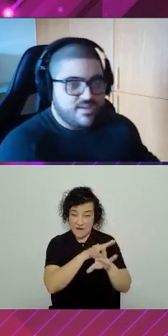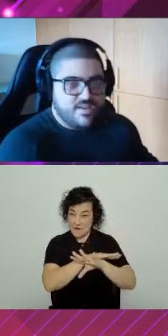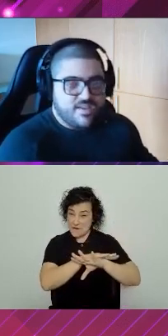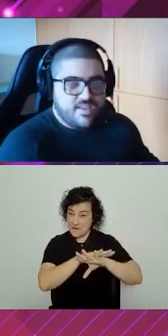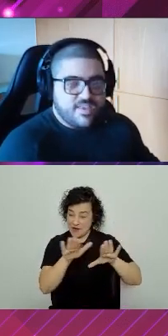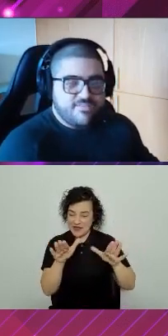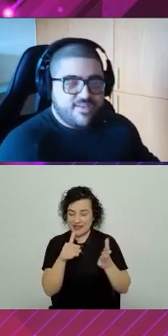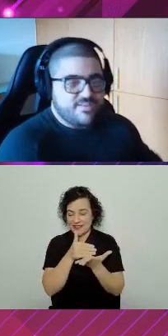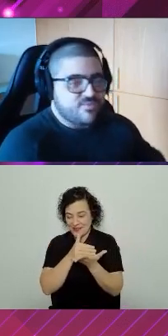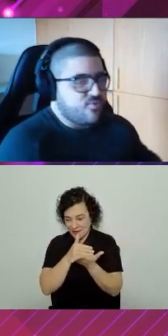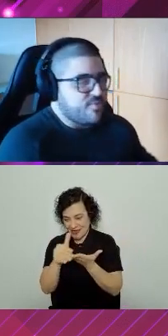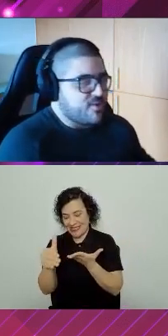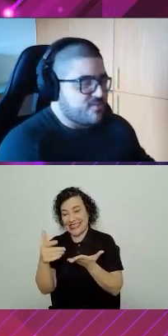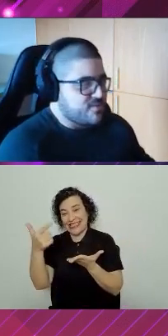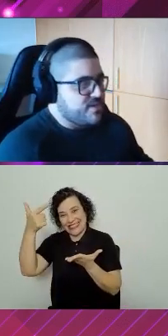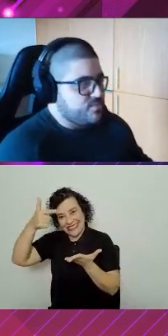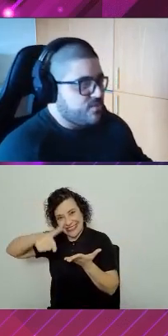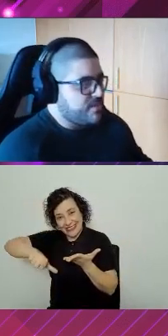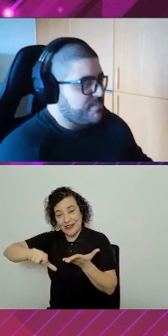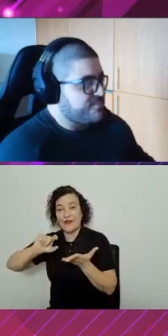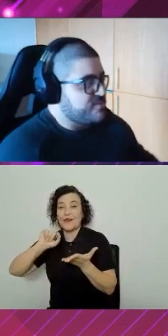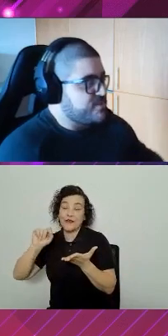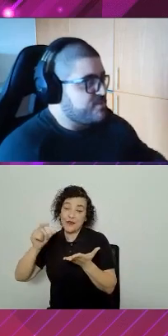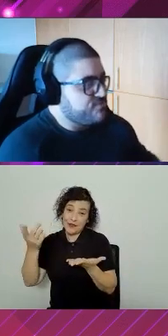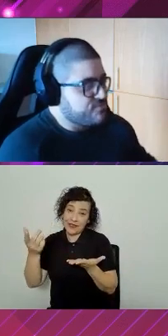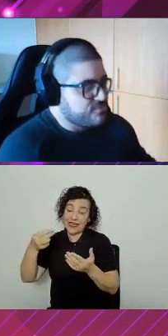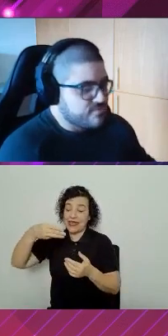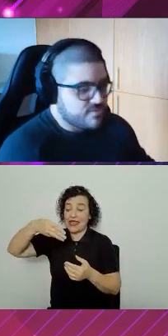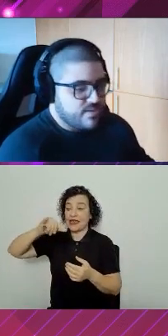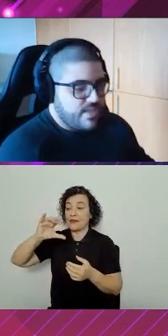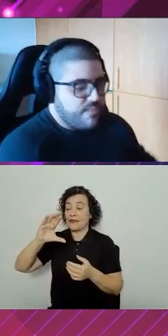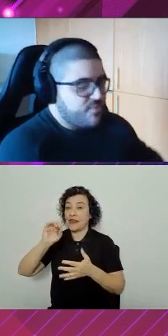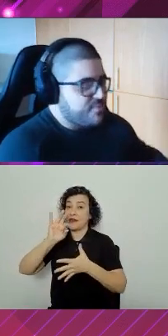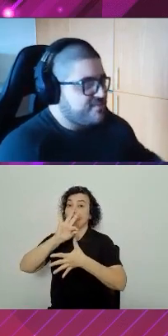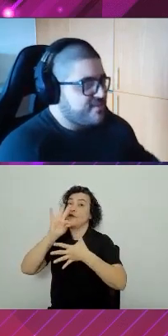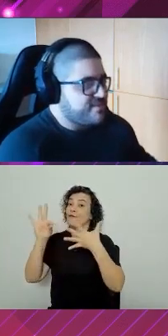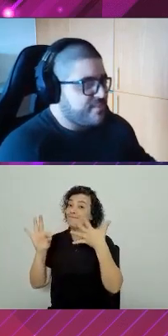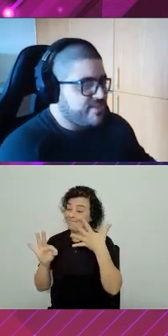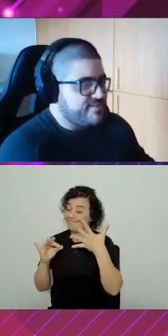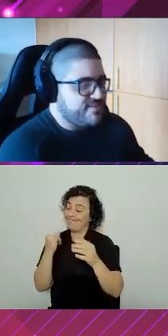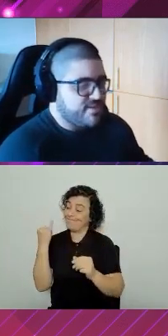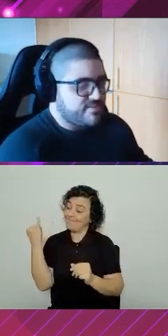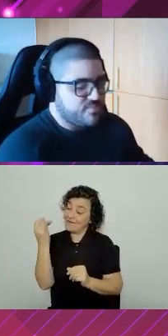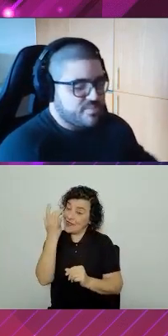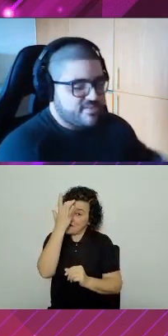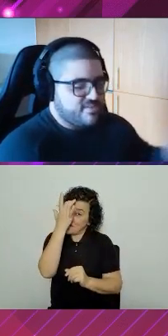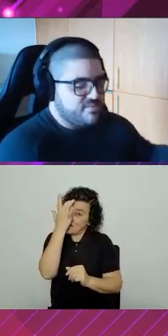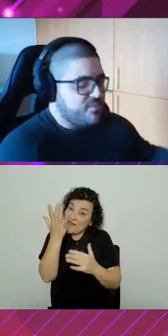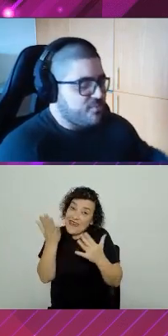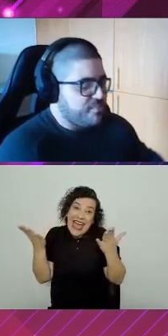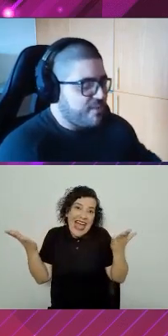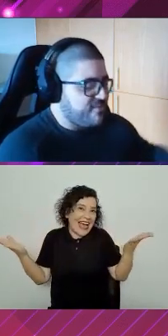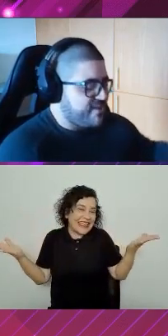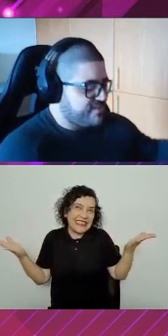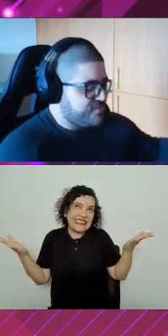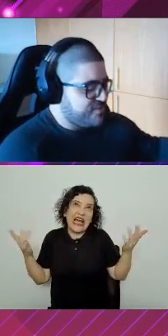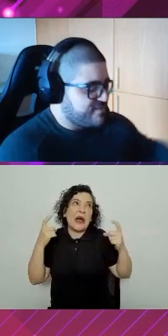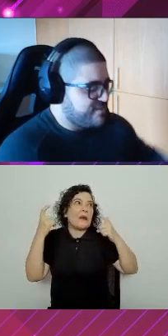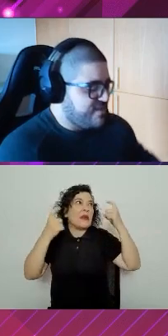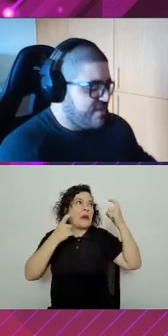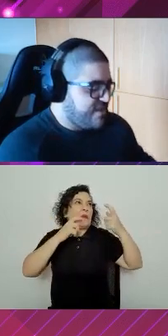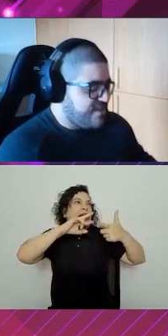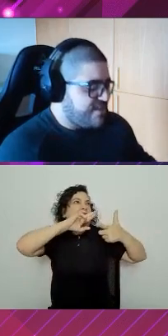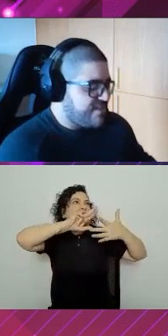zero e fazer tudo com micro front-end, porque micro front-end é o futuro. É muito mais fácil trabalhar desse jeito. Eu não preciso me preocupar com várias